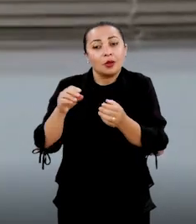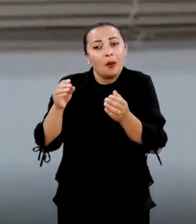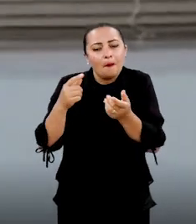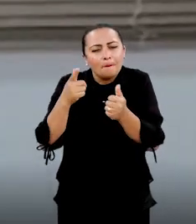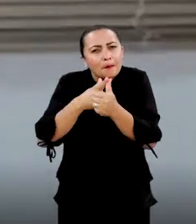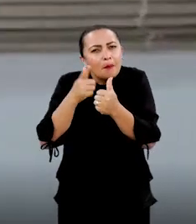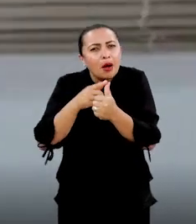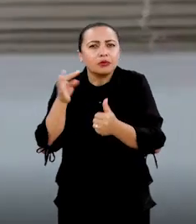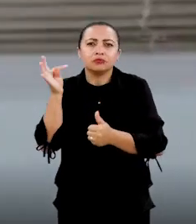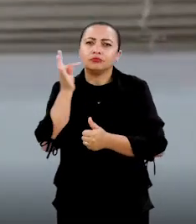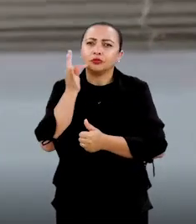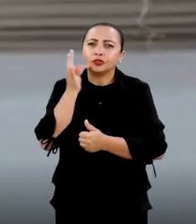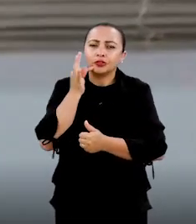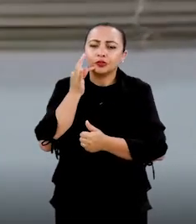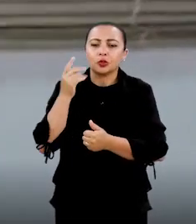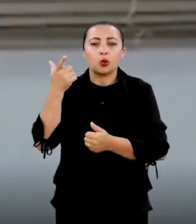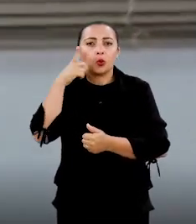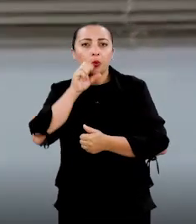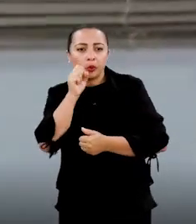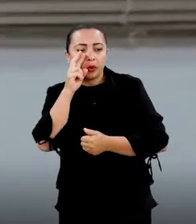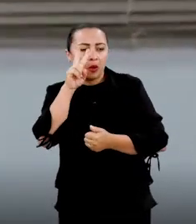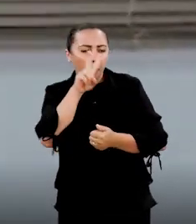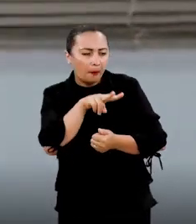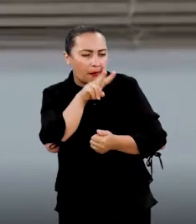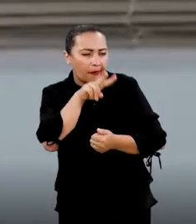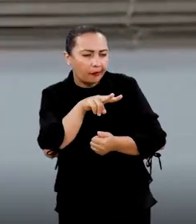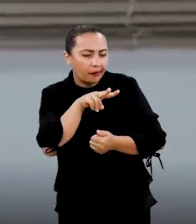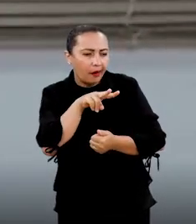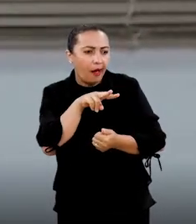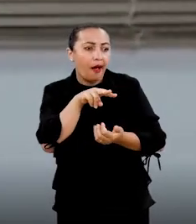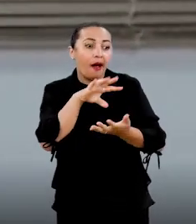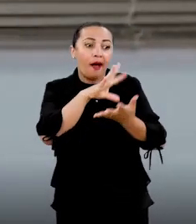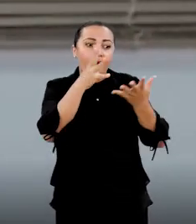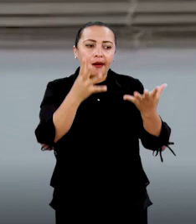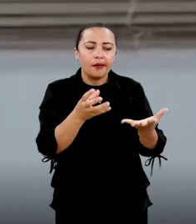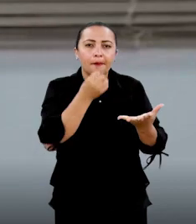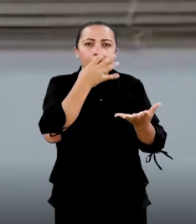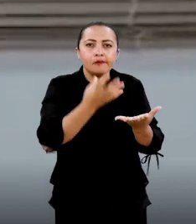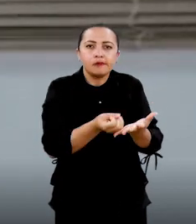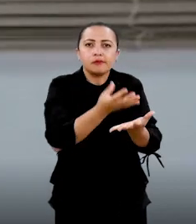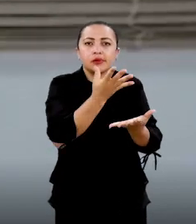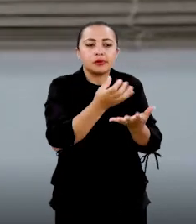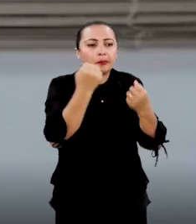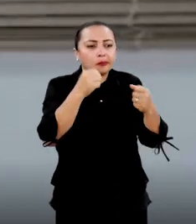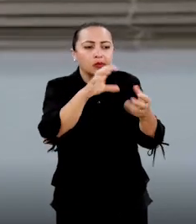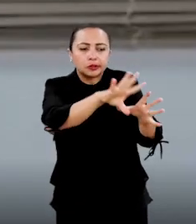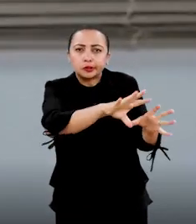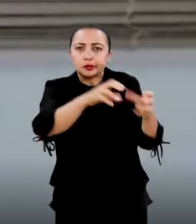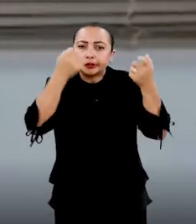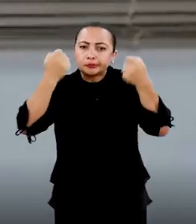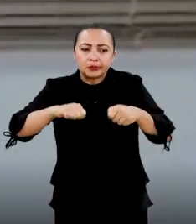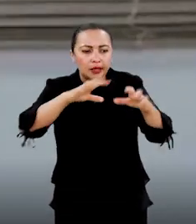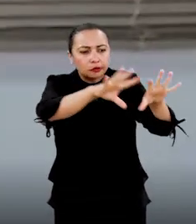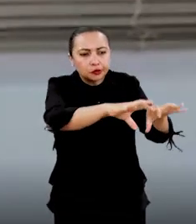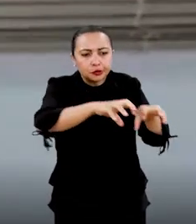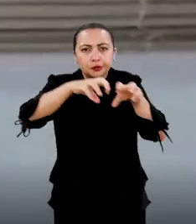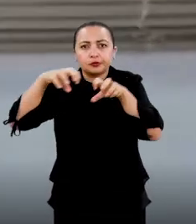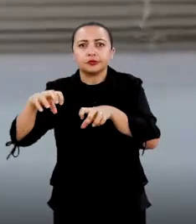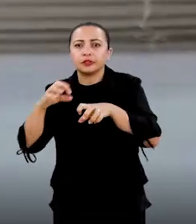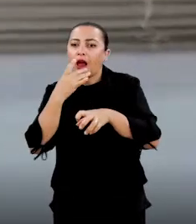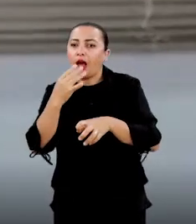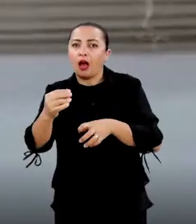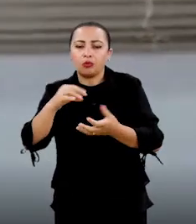testes, nós conseguimos observar que o floco formado era capaz de remover o corante.